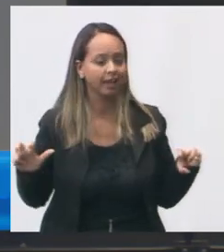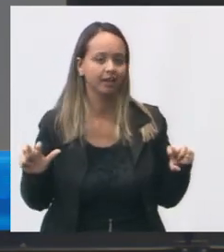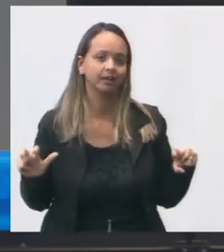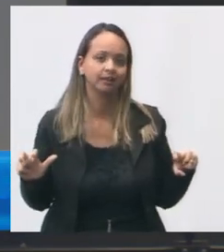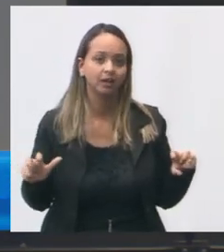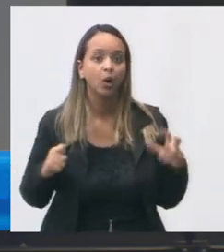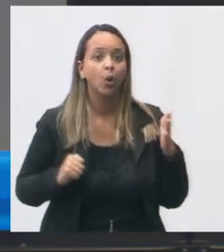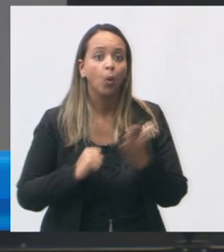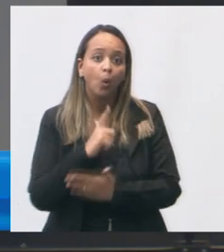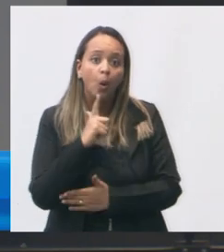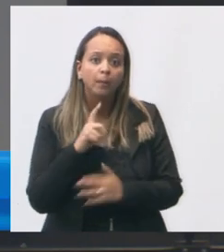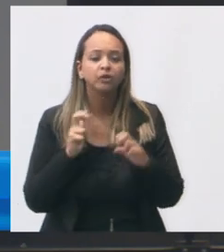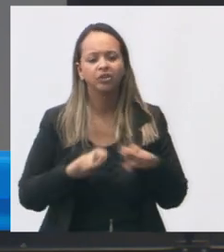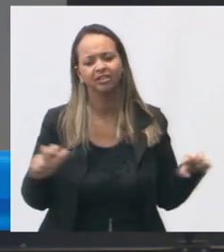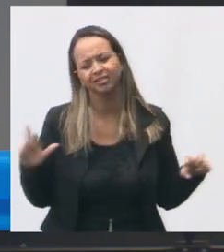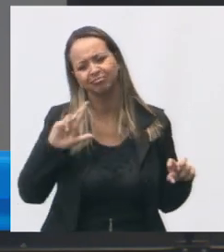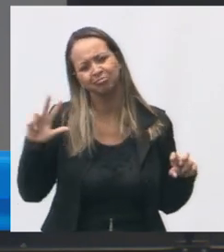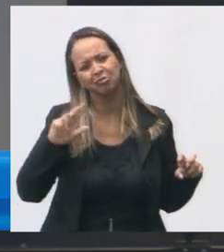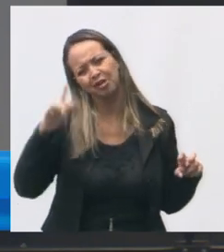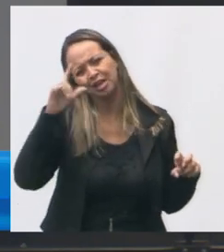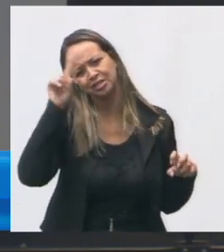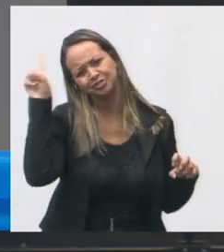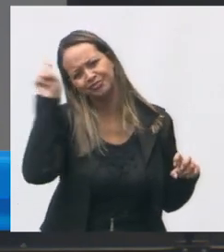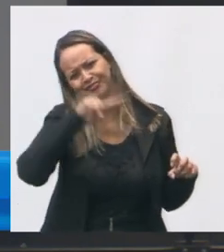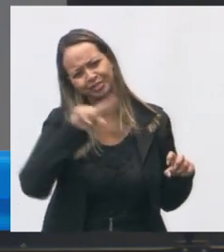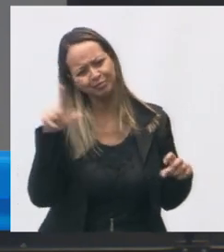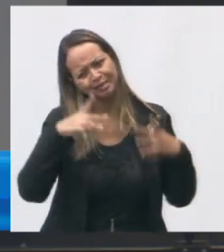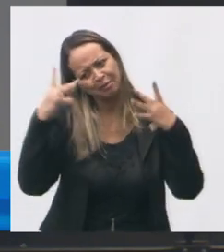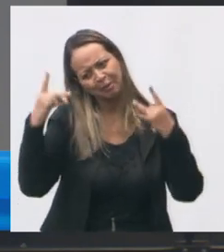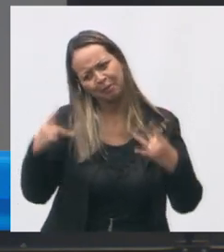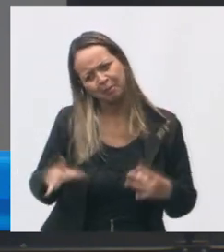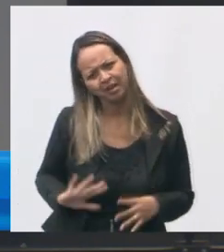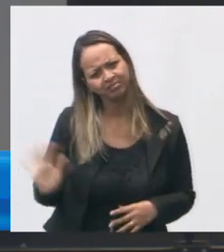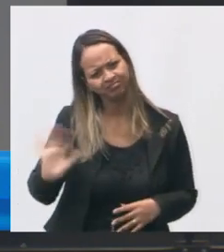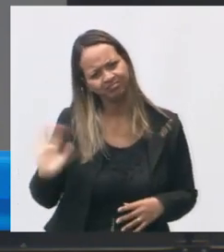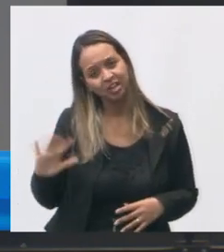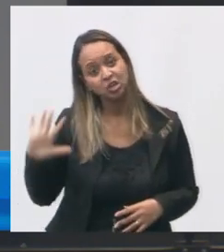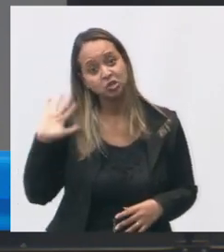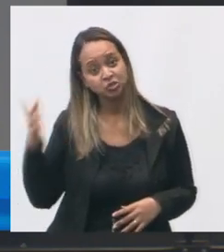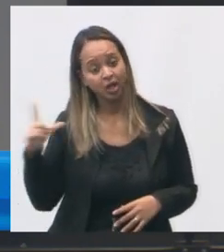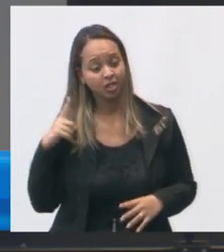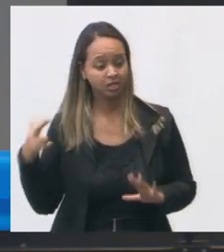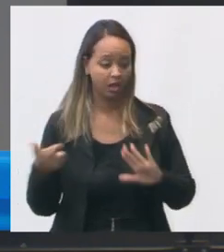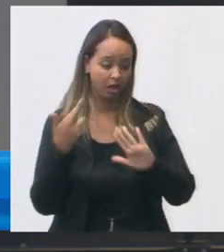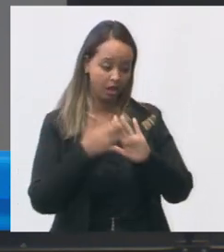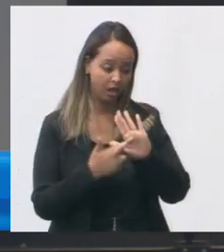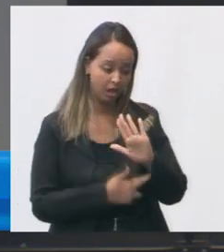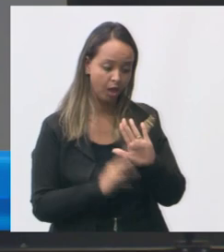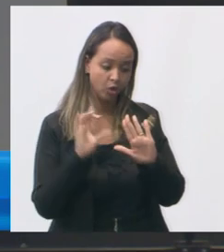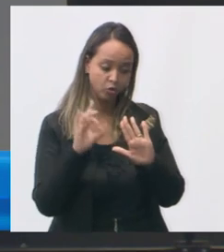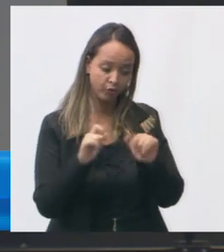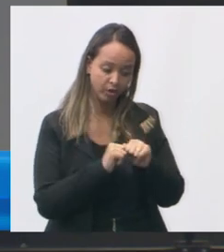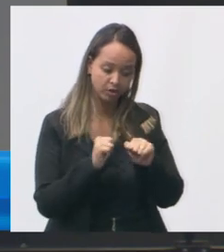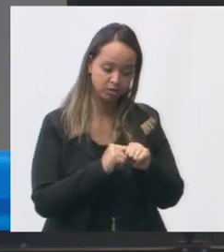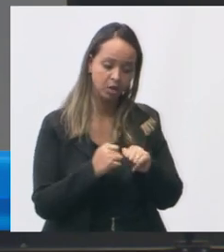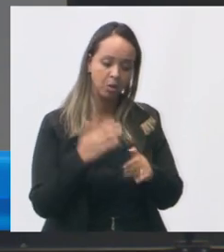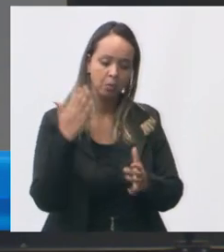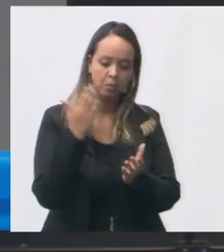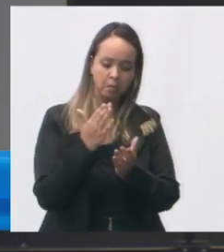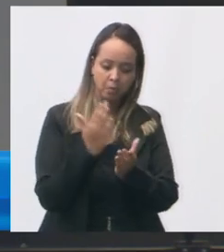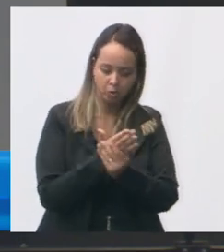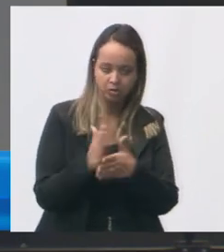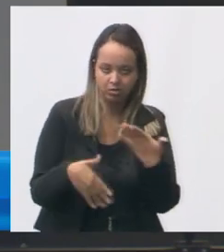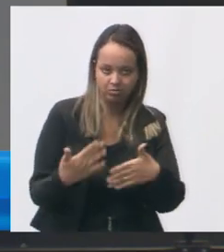uma compra de cadeira quer dizer não é difícil não precisa especificar muito se já tem o padrão é só fazer o processo ter o dinheiro e